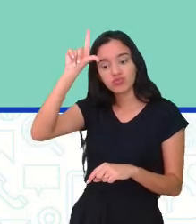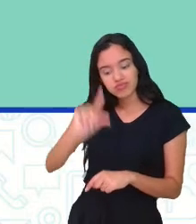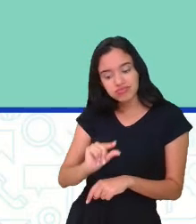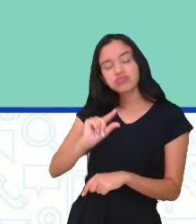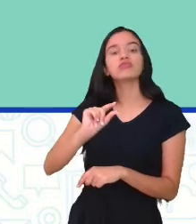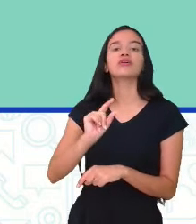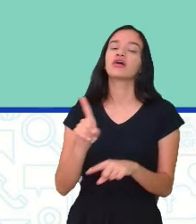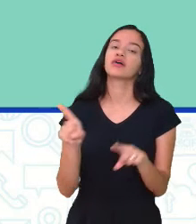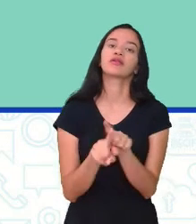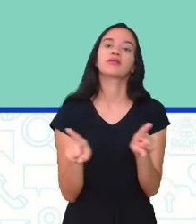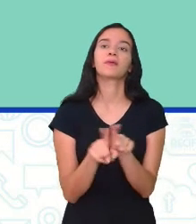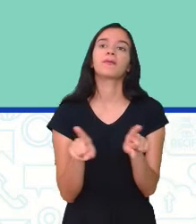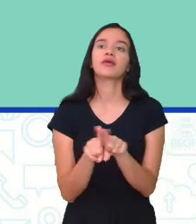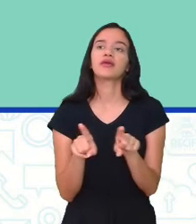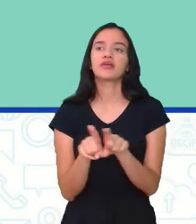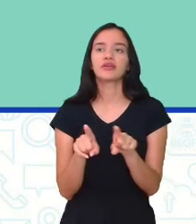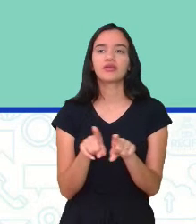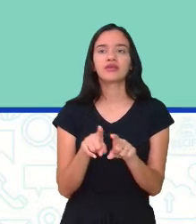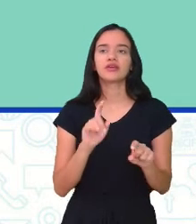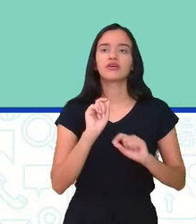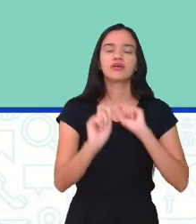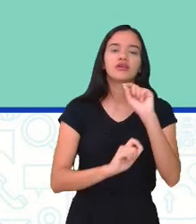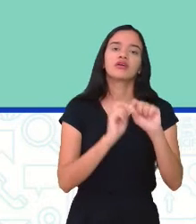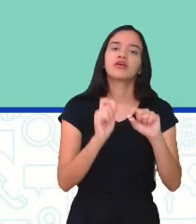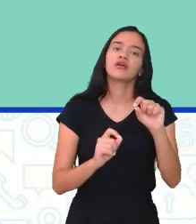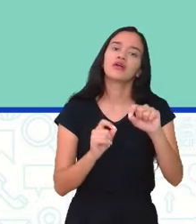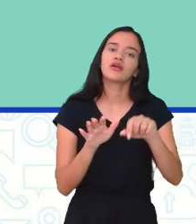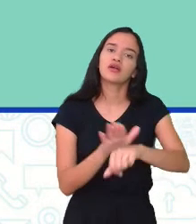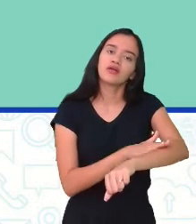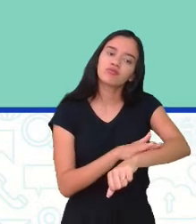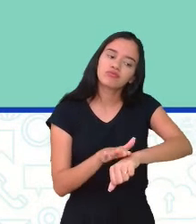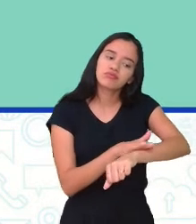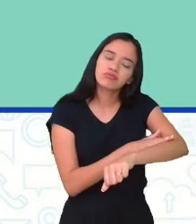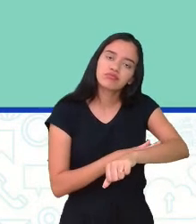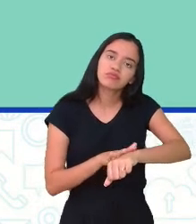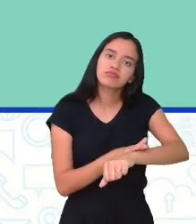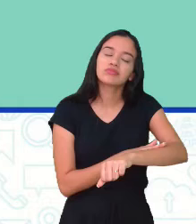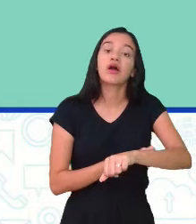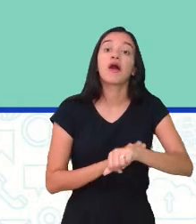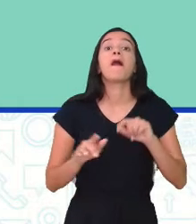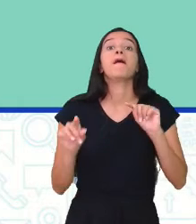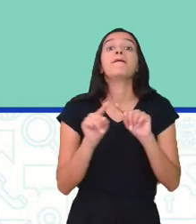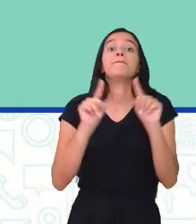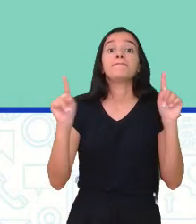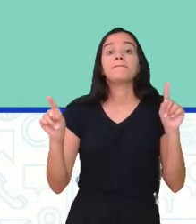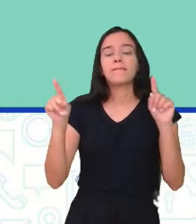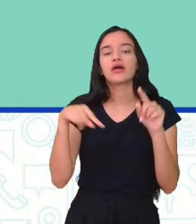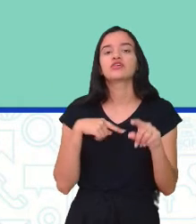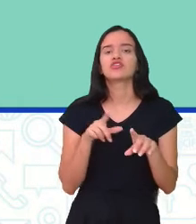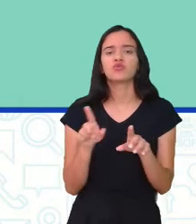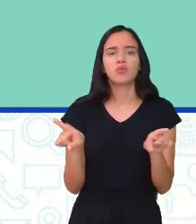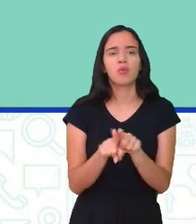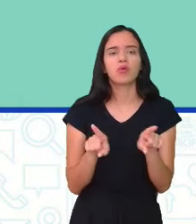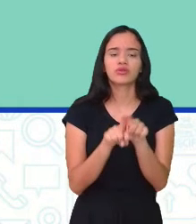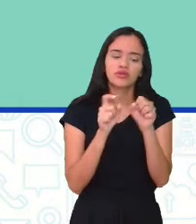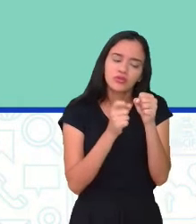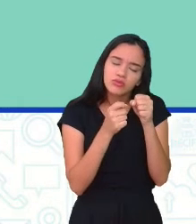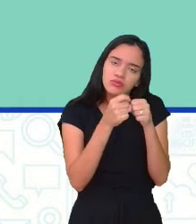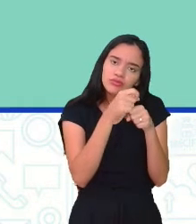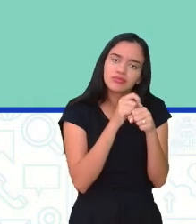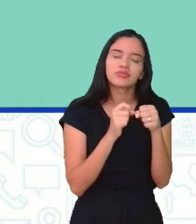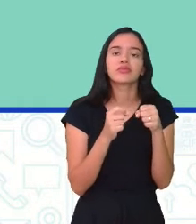principalmente os linfócitos TCD4+, mas pode afetar outras células como os